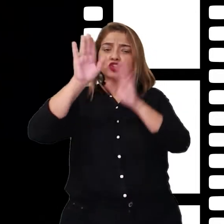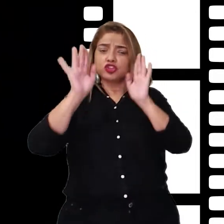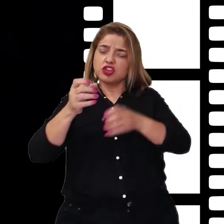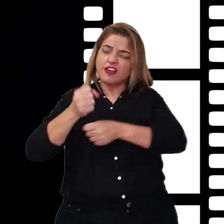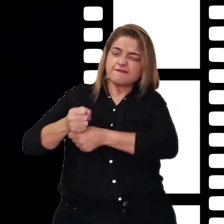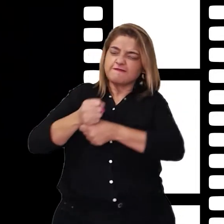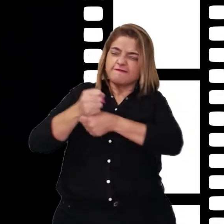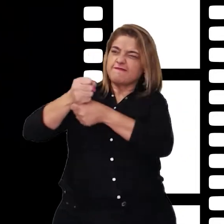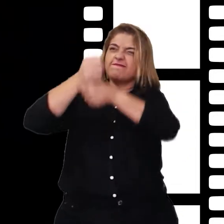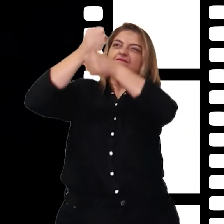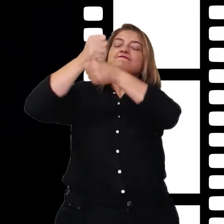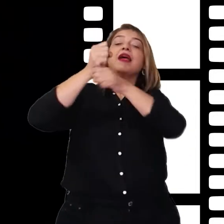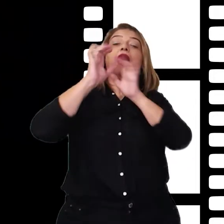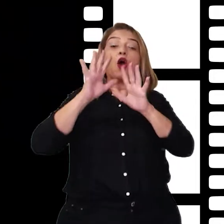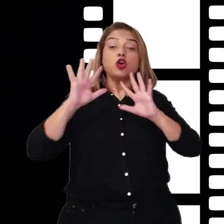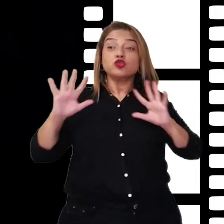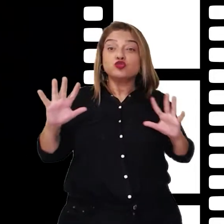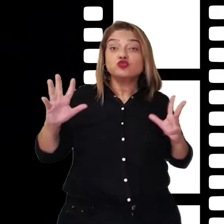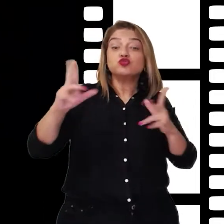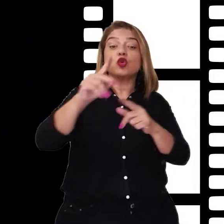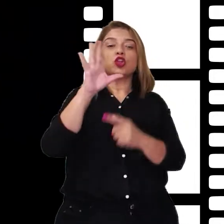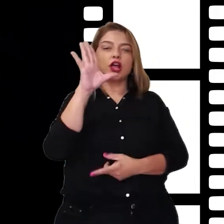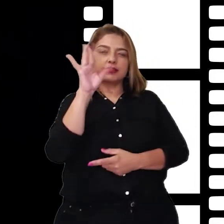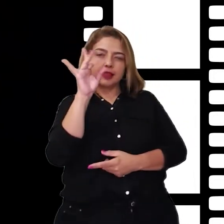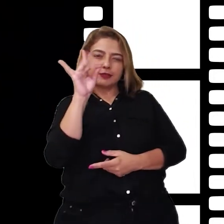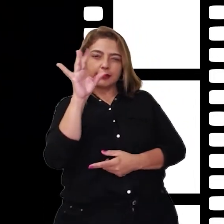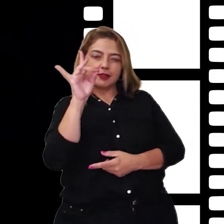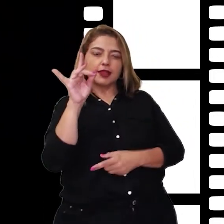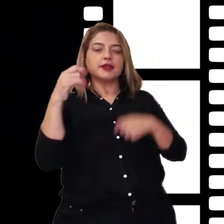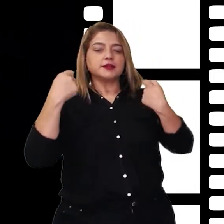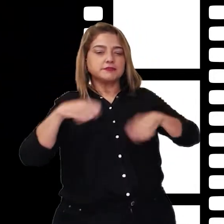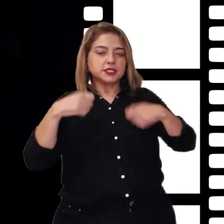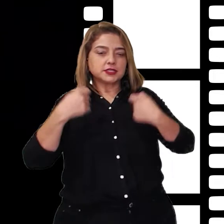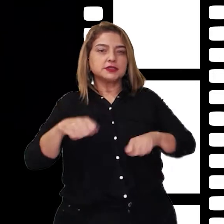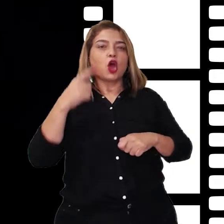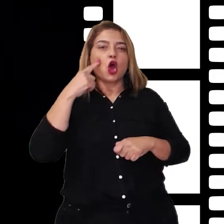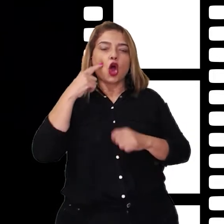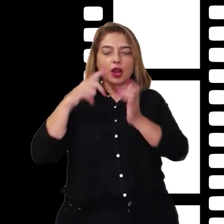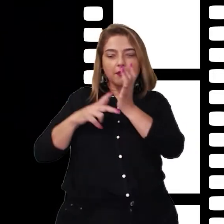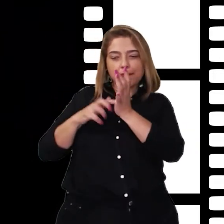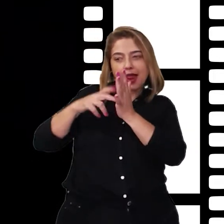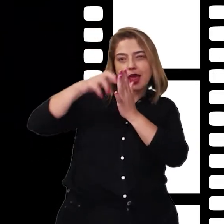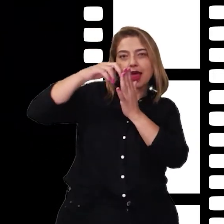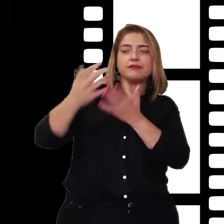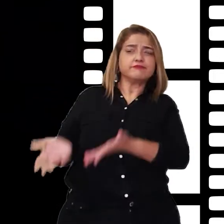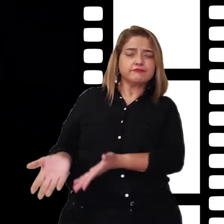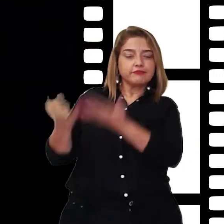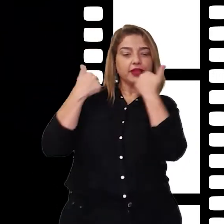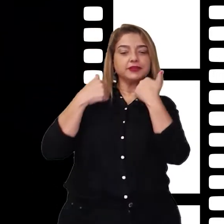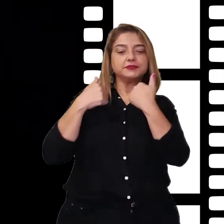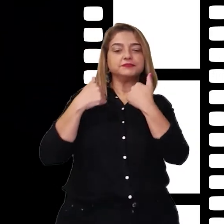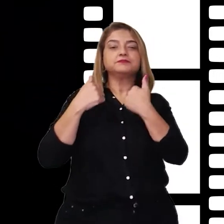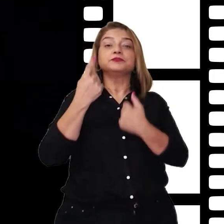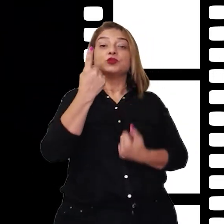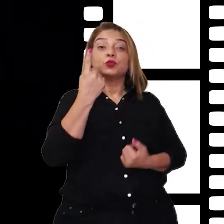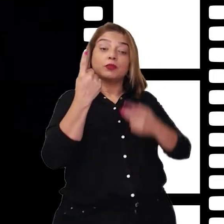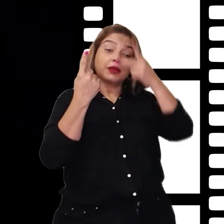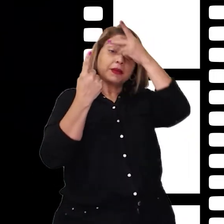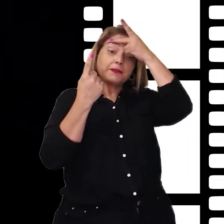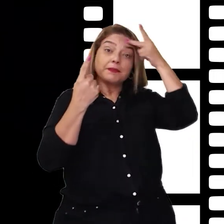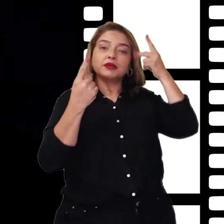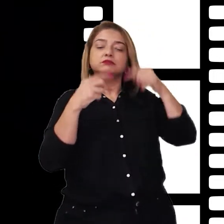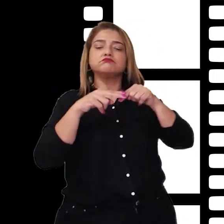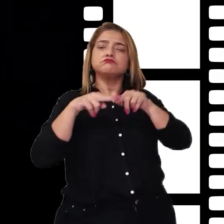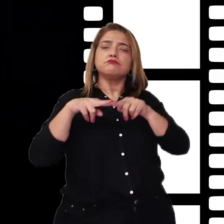menino disse, Agora todos peguem seus tubos de cola e sigam a escada. E aí, uma pessoa foi para um